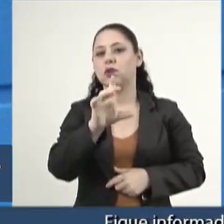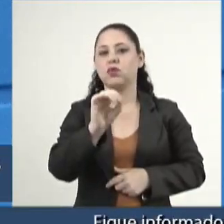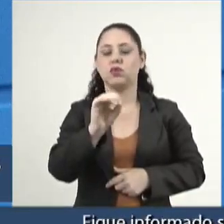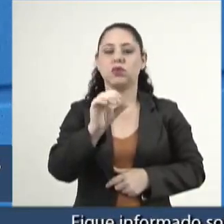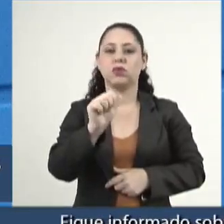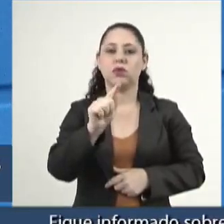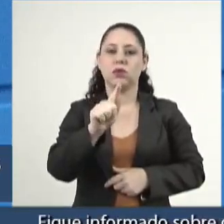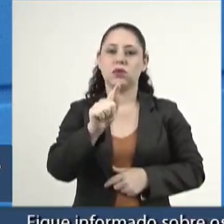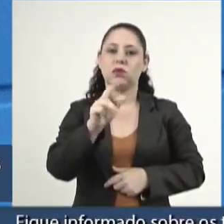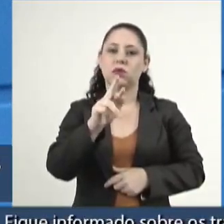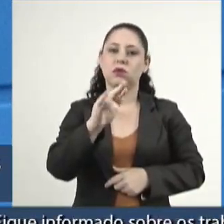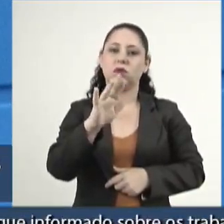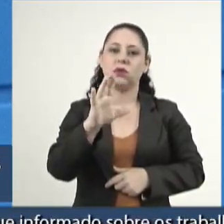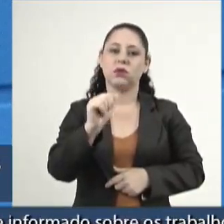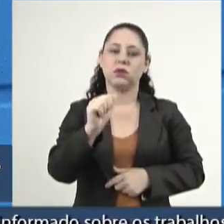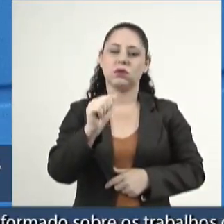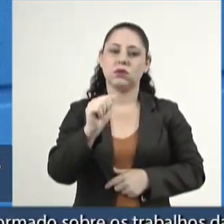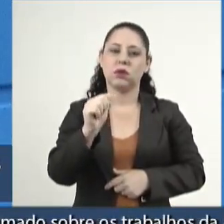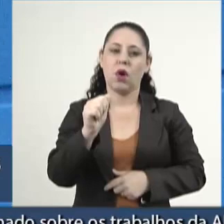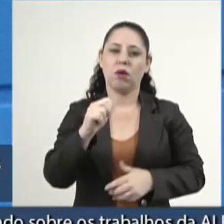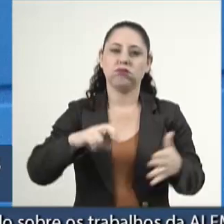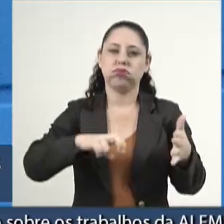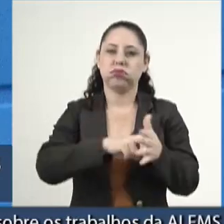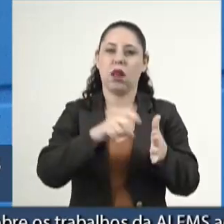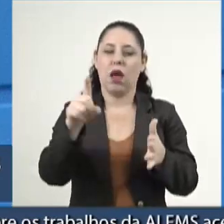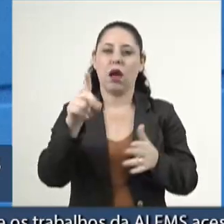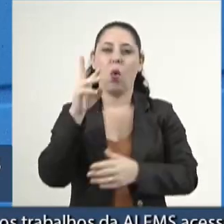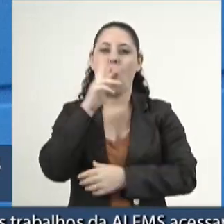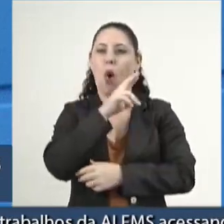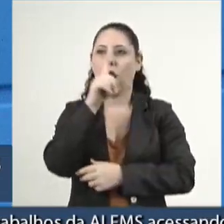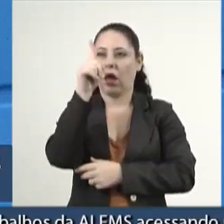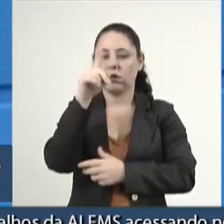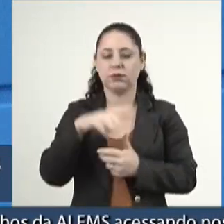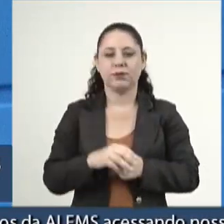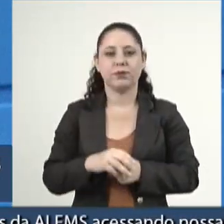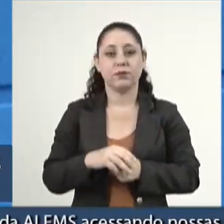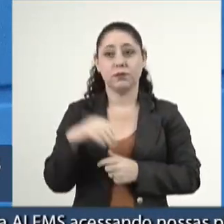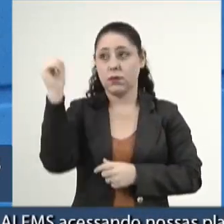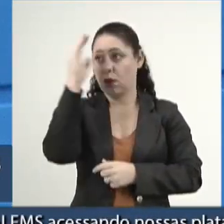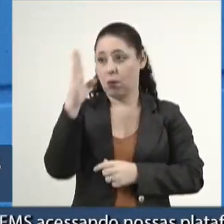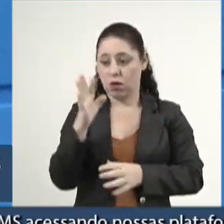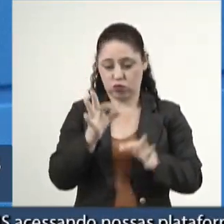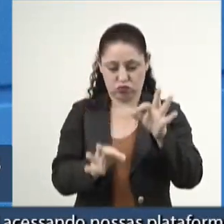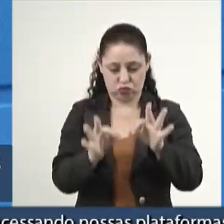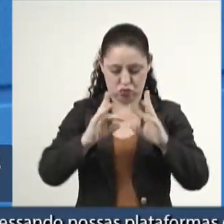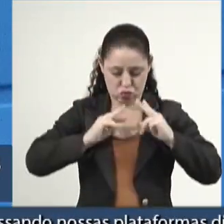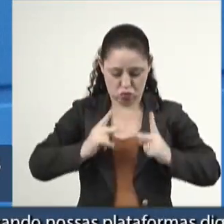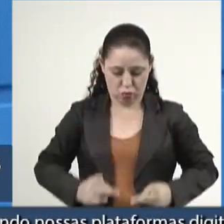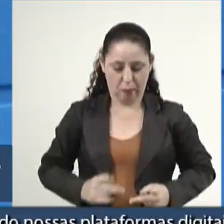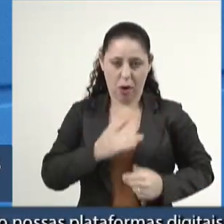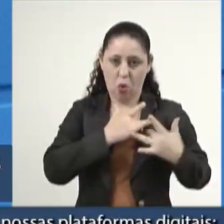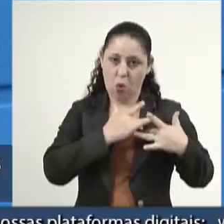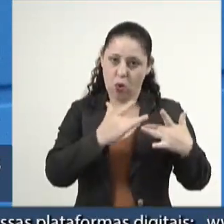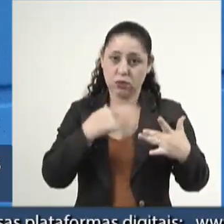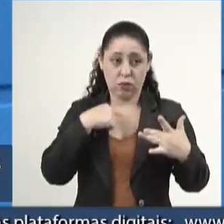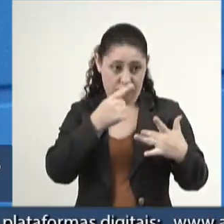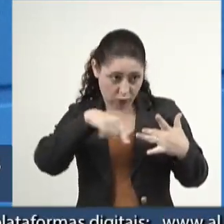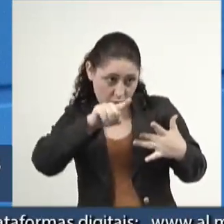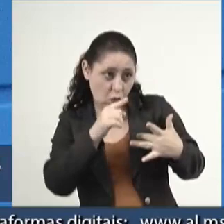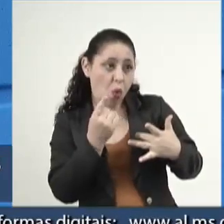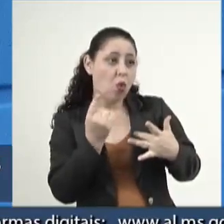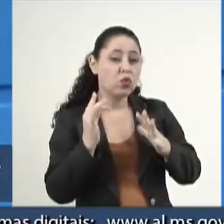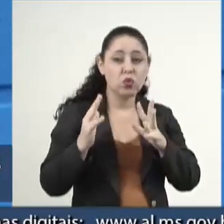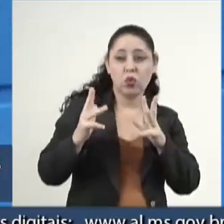vítima de um acidente estúpido lá em Roraima, é esse Brasil justo, humano e solidário, que eu, você e